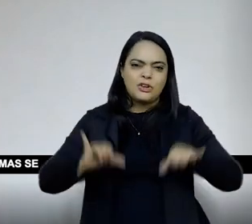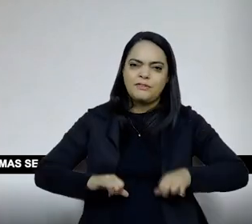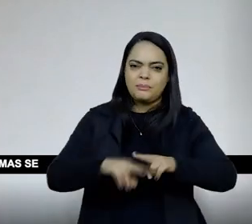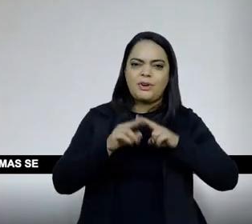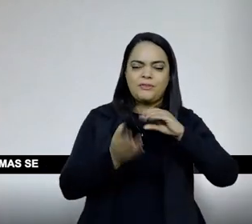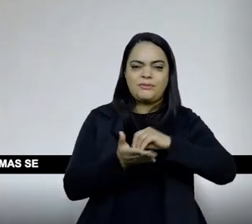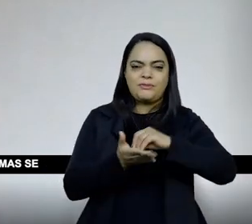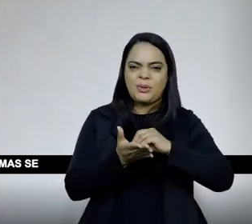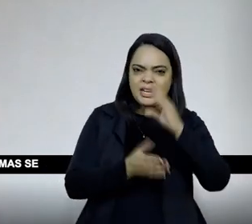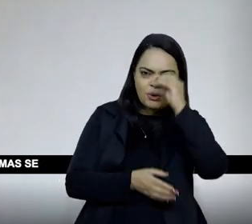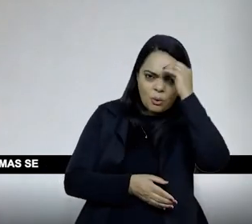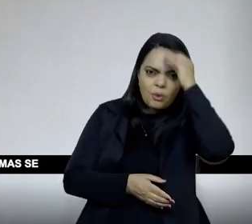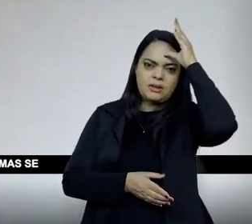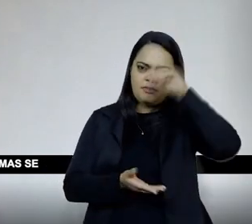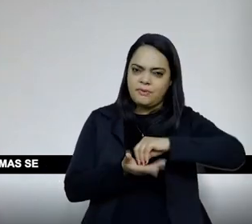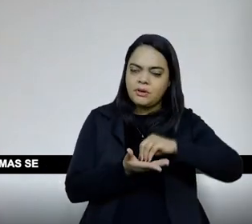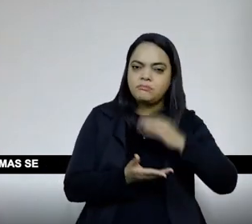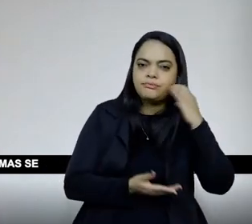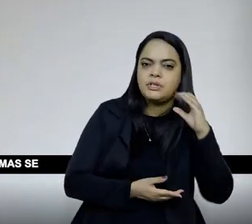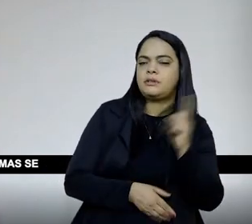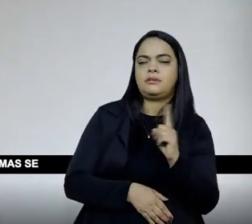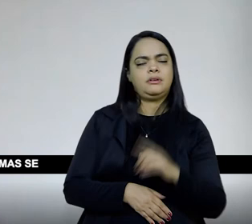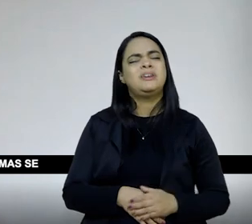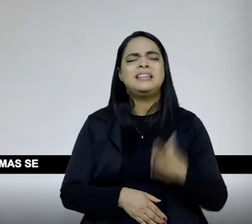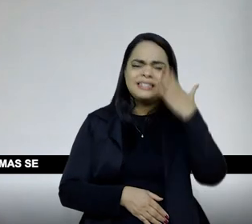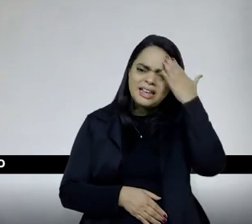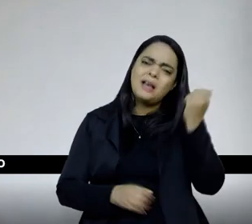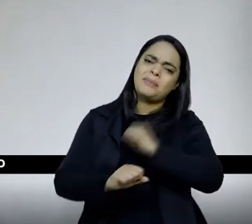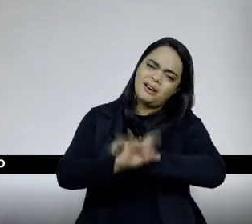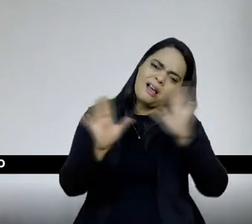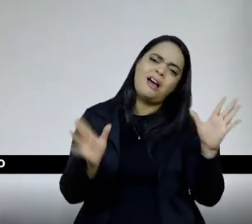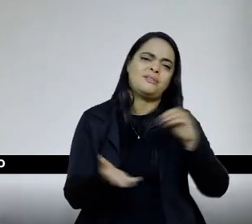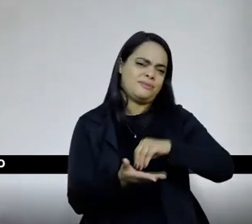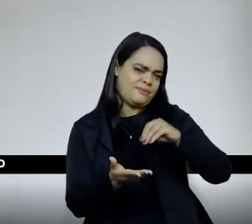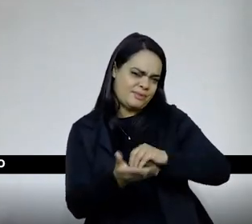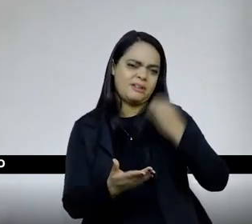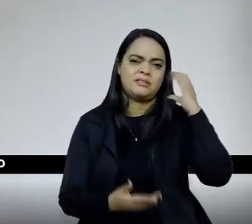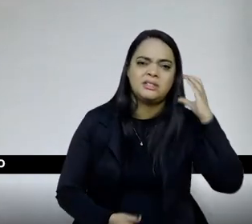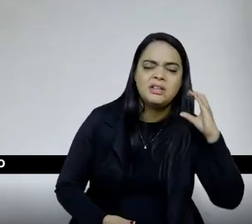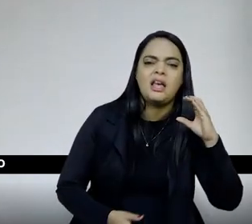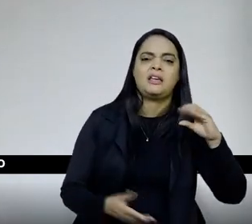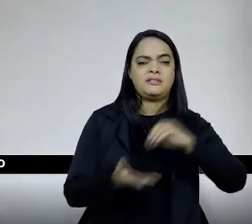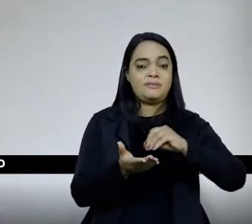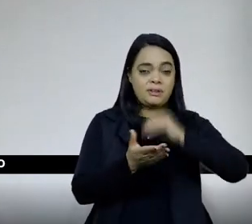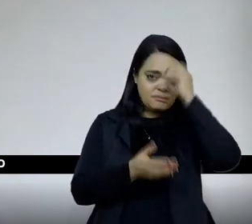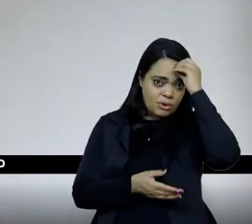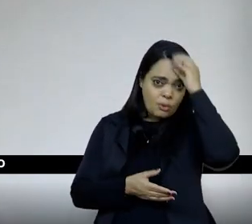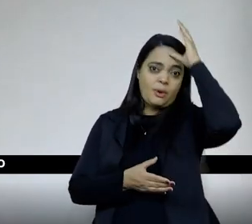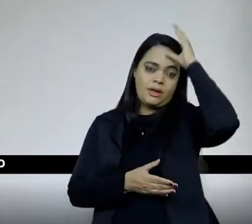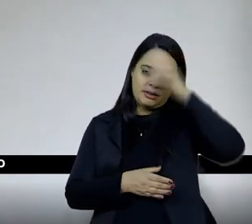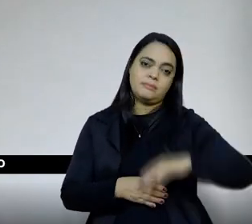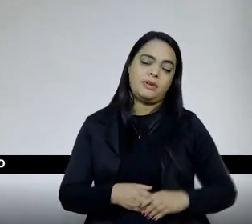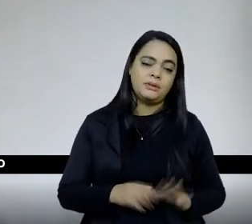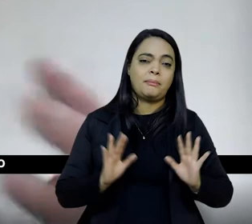né? Tem... É claro que falta ciência, mas se você pensar assim, por que nos falta ciência quando temos